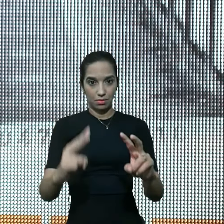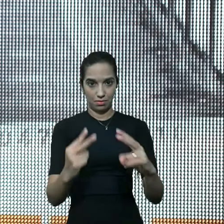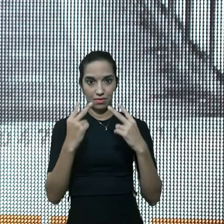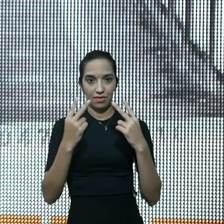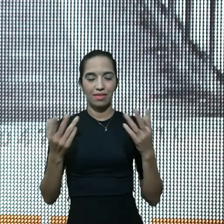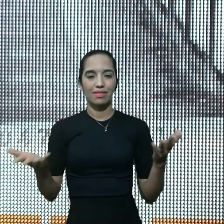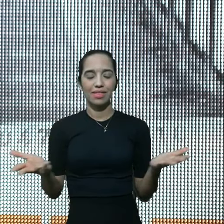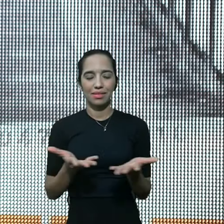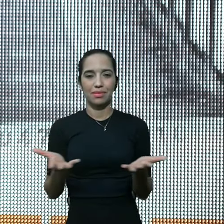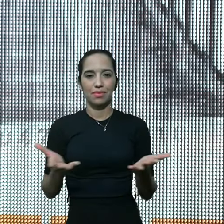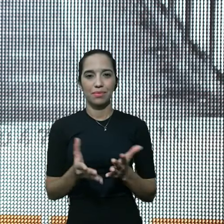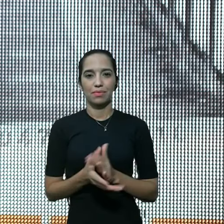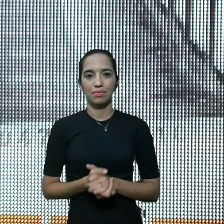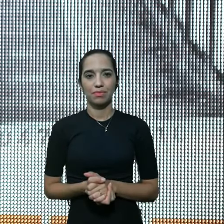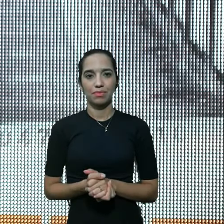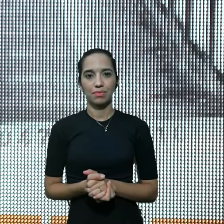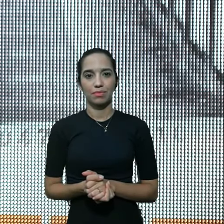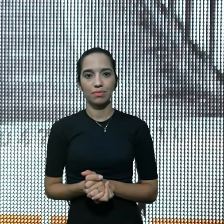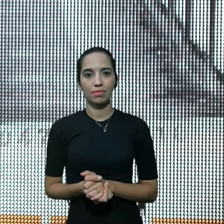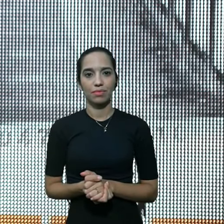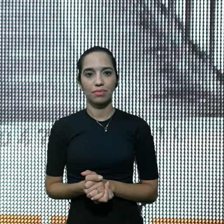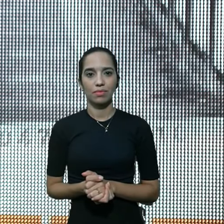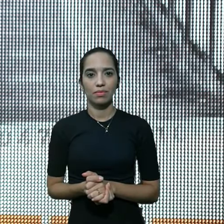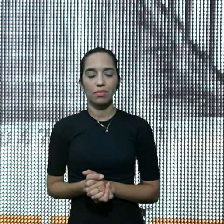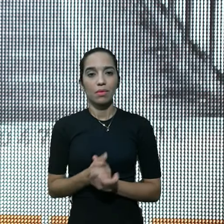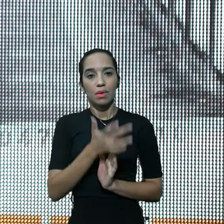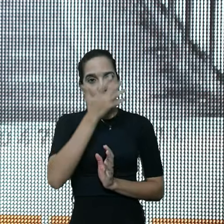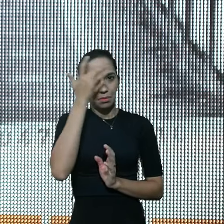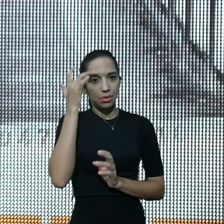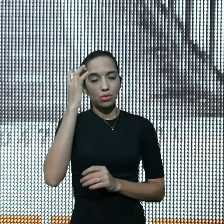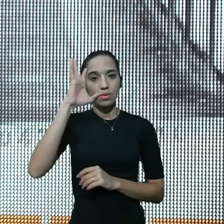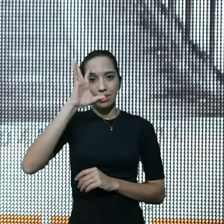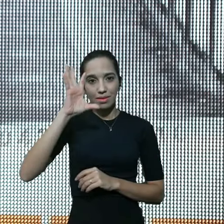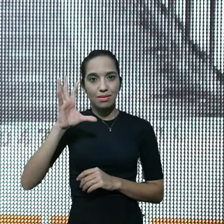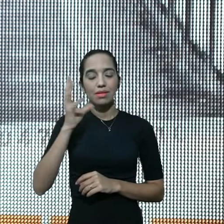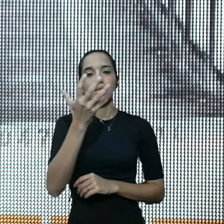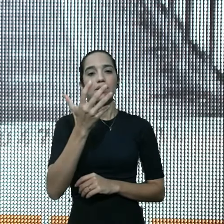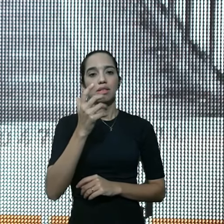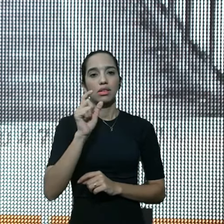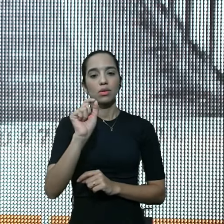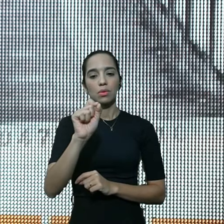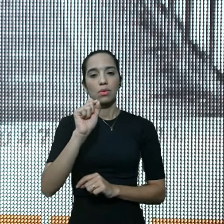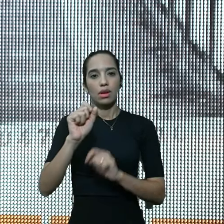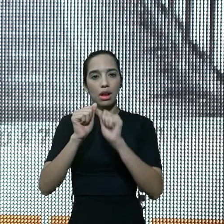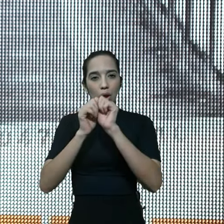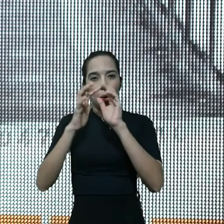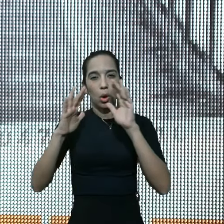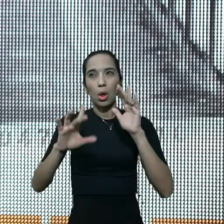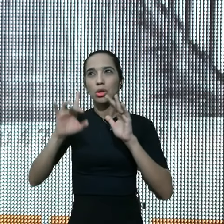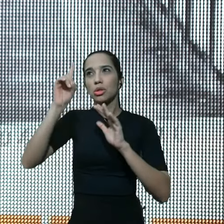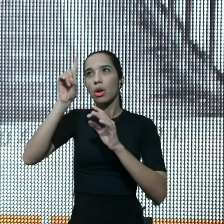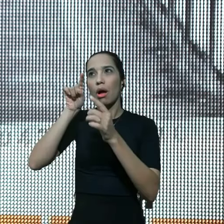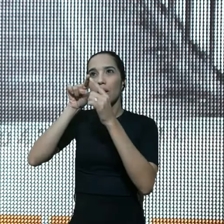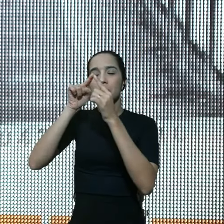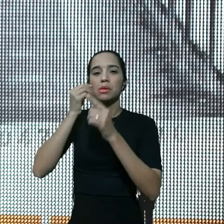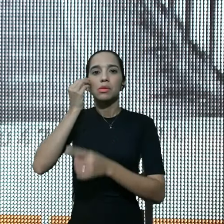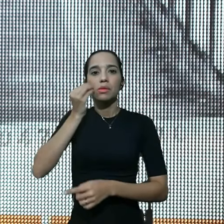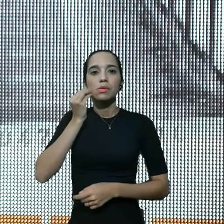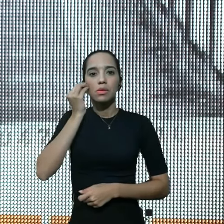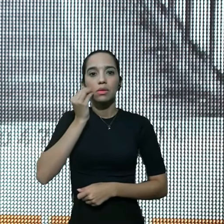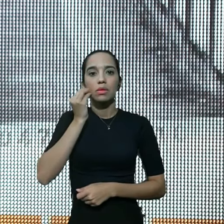aí, agora mesmo, alguém que decidiu, viver para a glória de Deus, alguém que